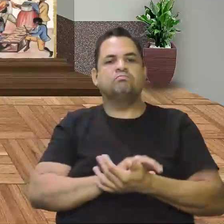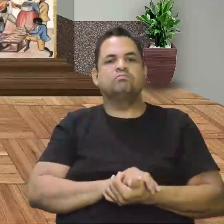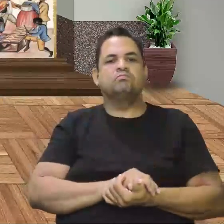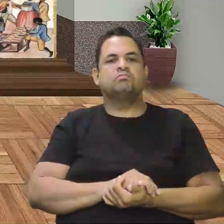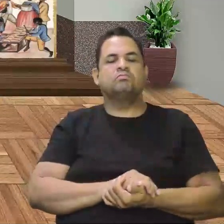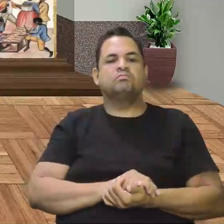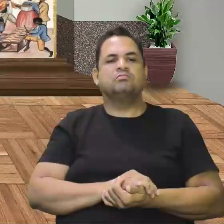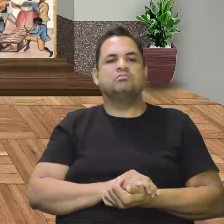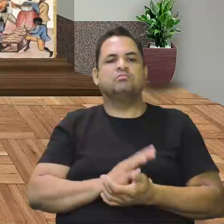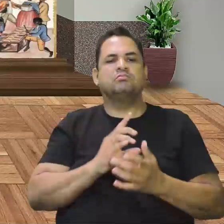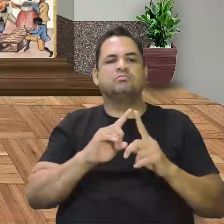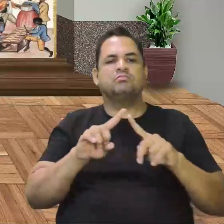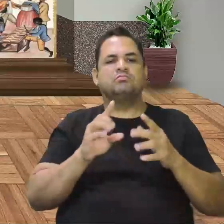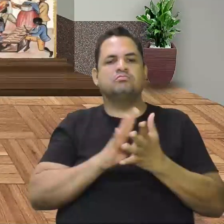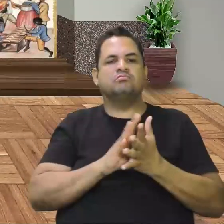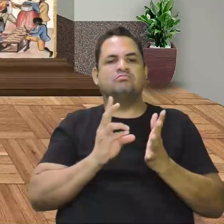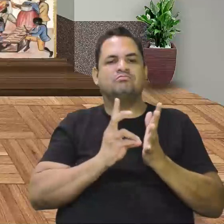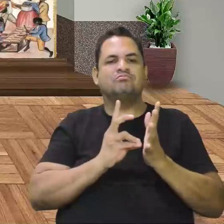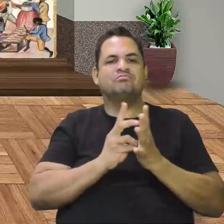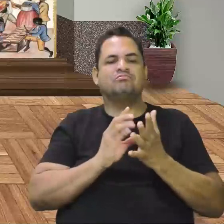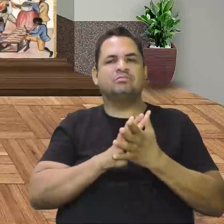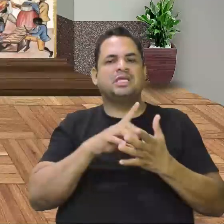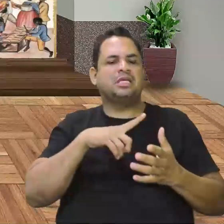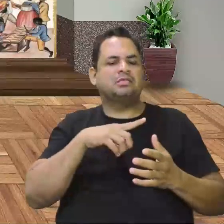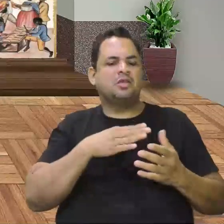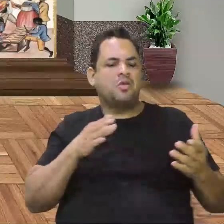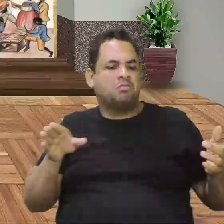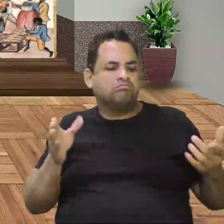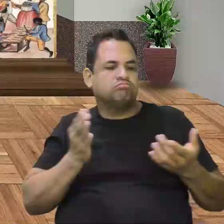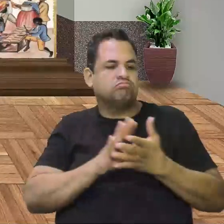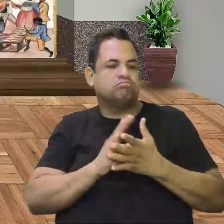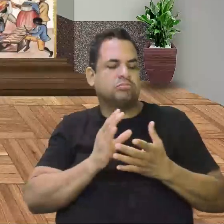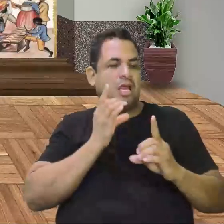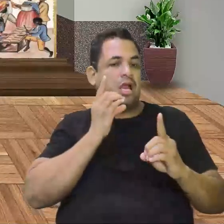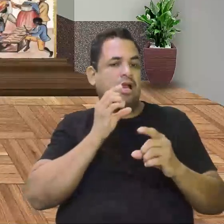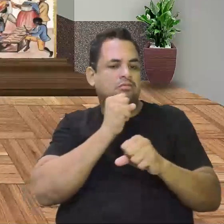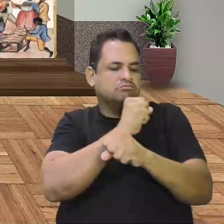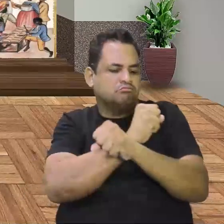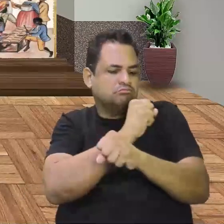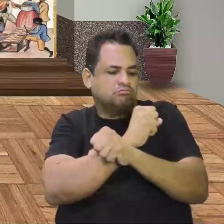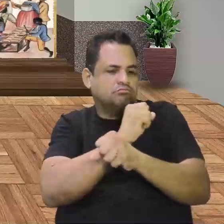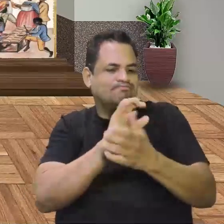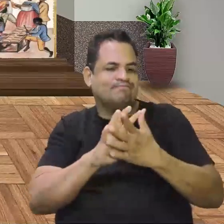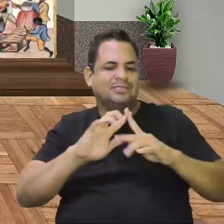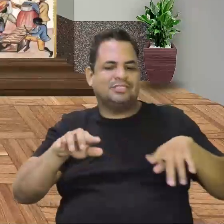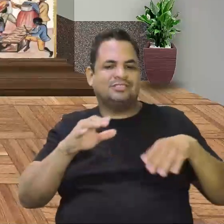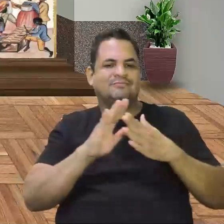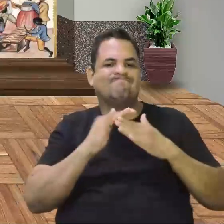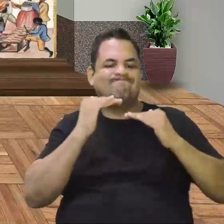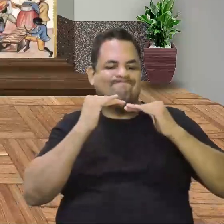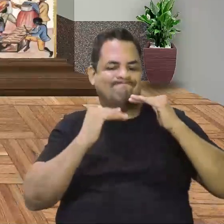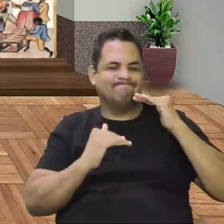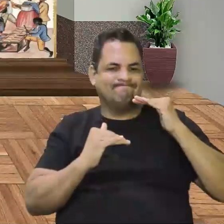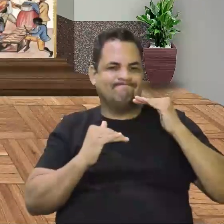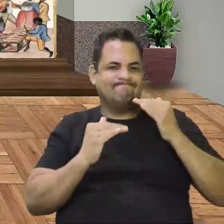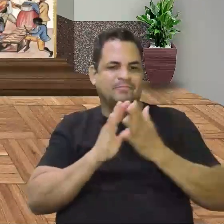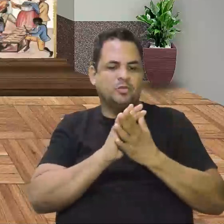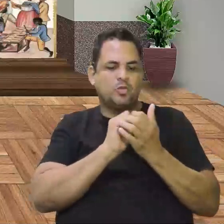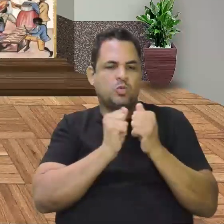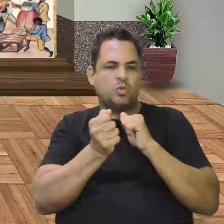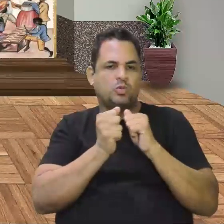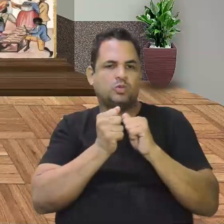não ouve de cara aquela escravidão, mas ouve a subjugação. O controle.